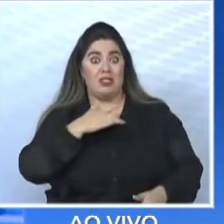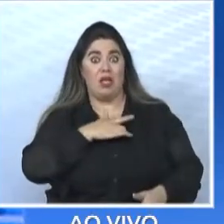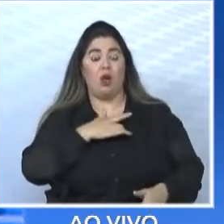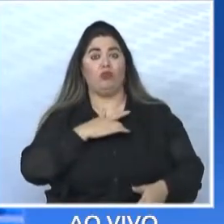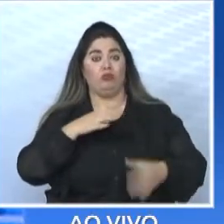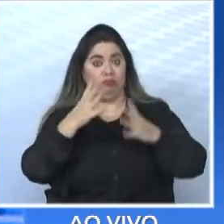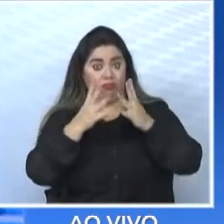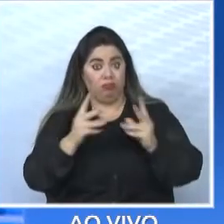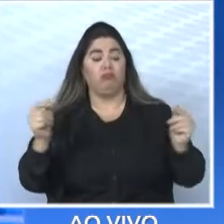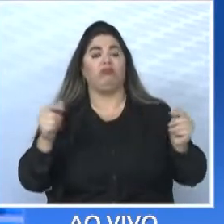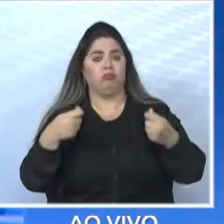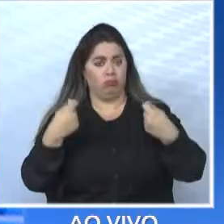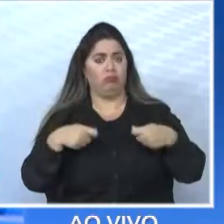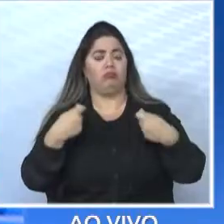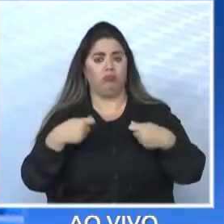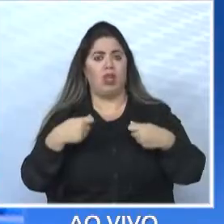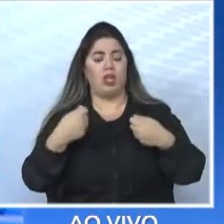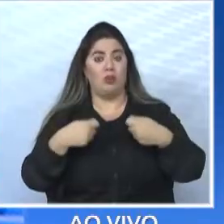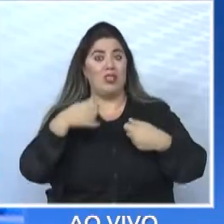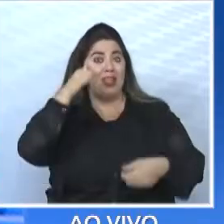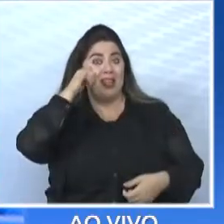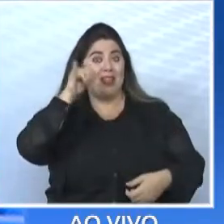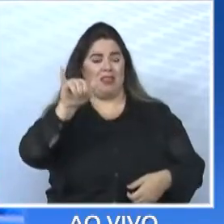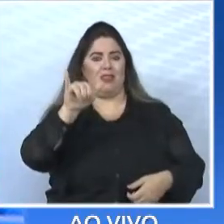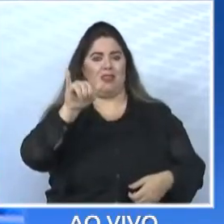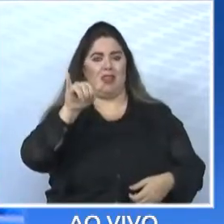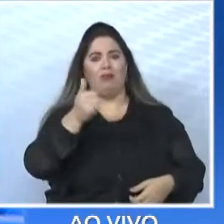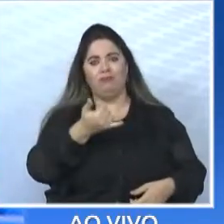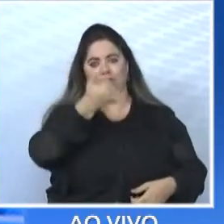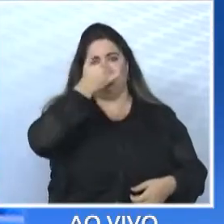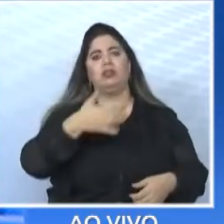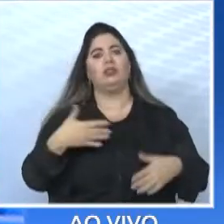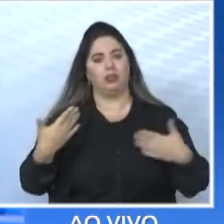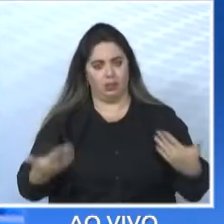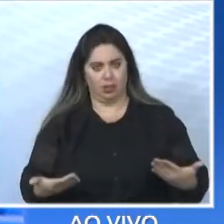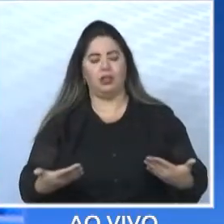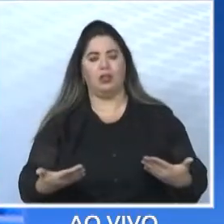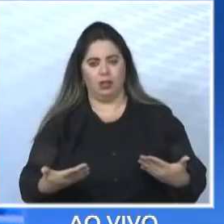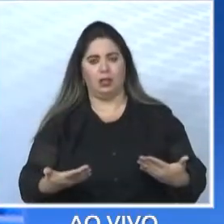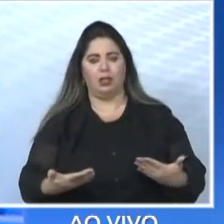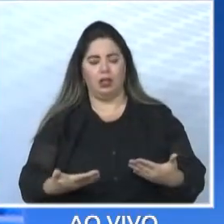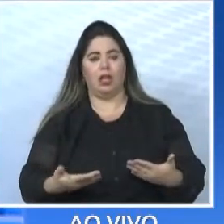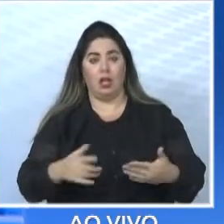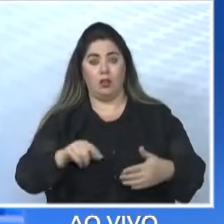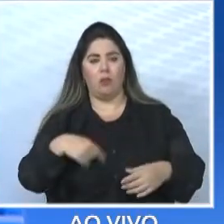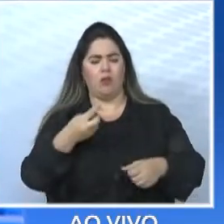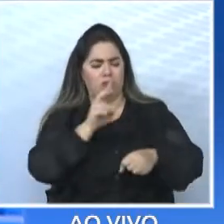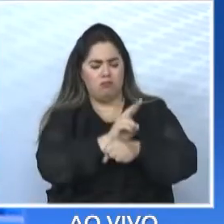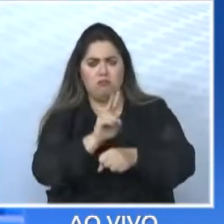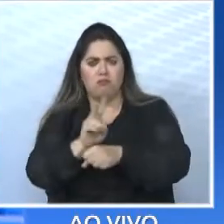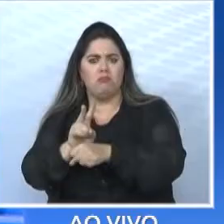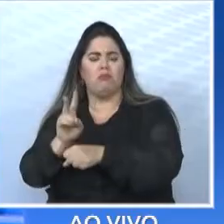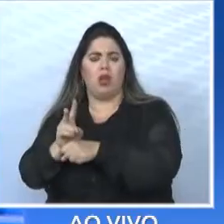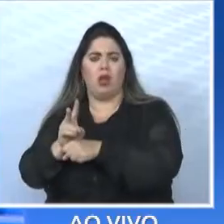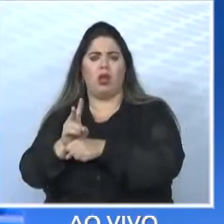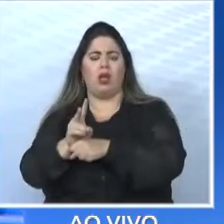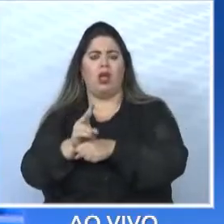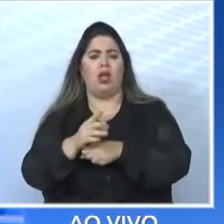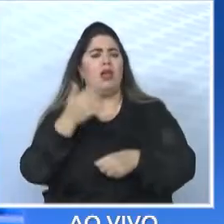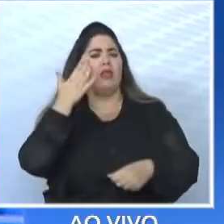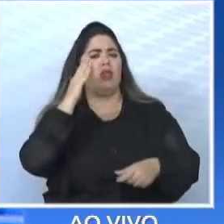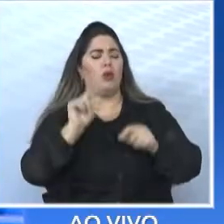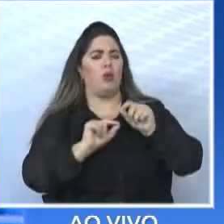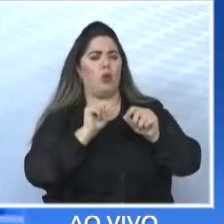ações preventivas antes das pessoas ficarem doentes, vigilância e monitoramento. Entender quantas pessoas estão